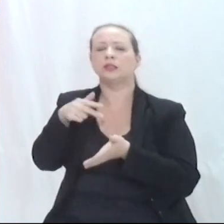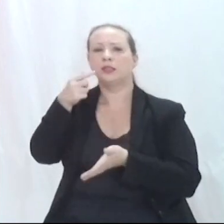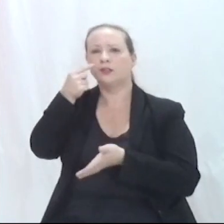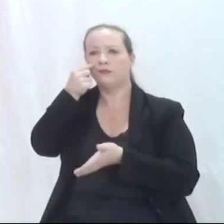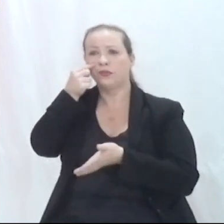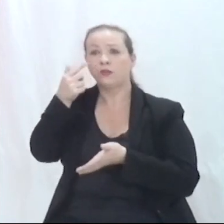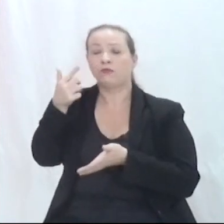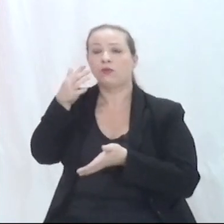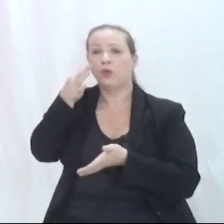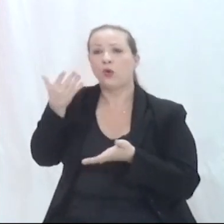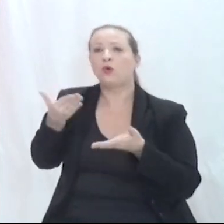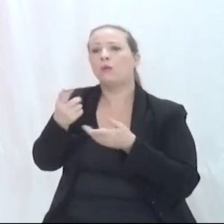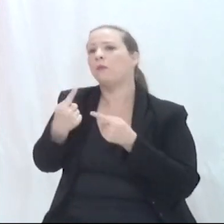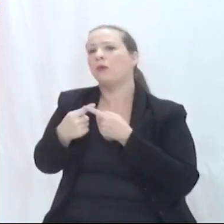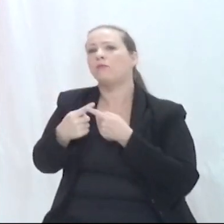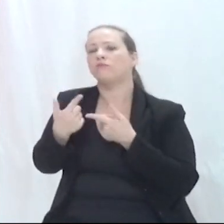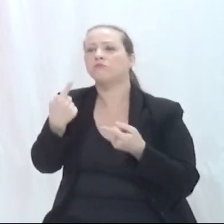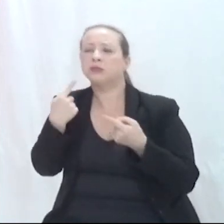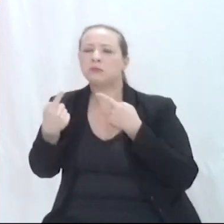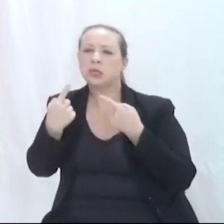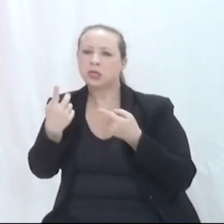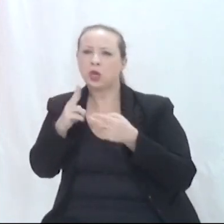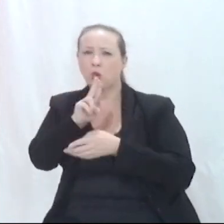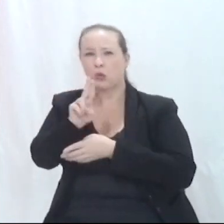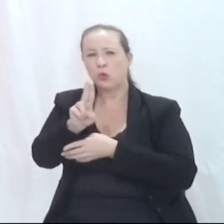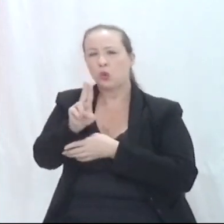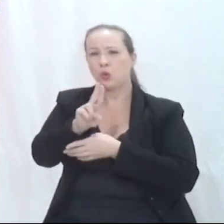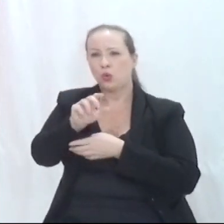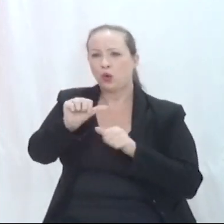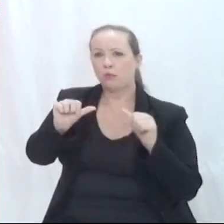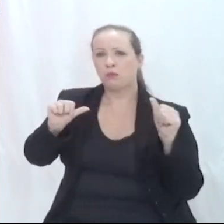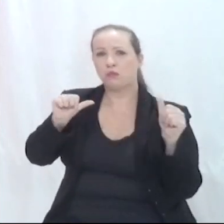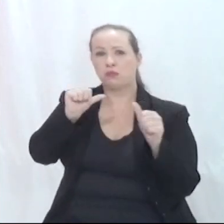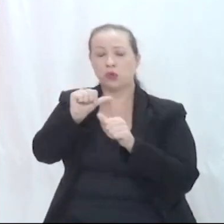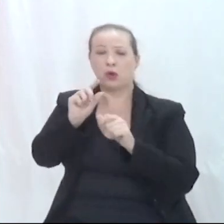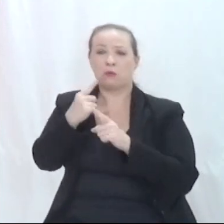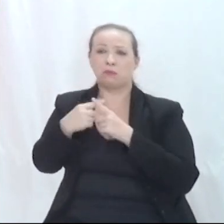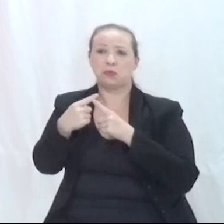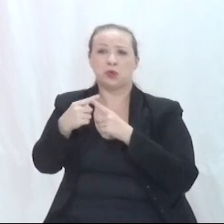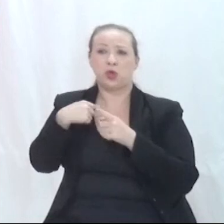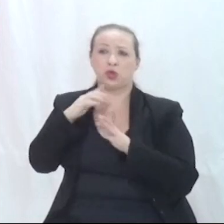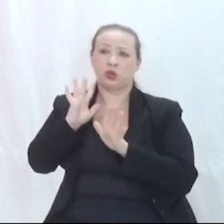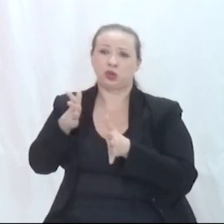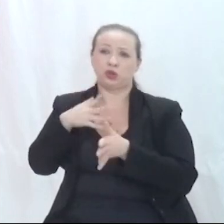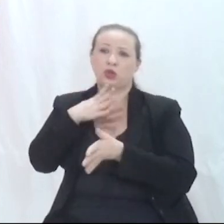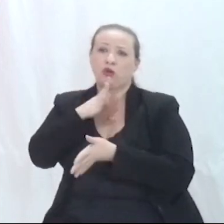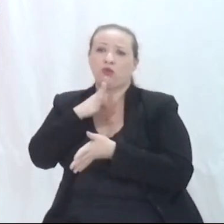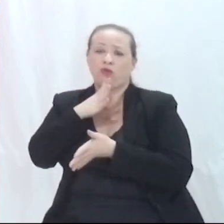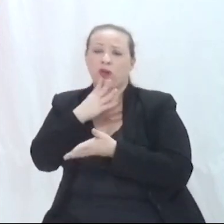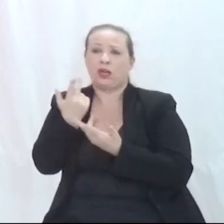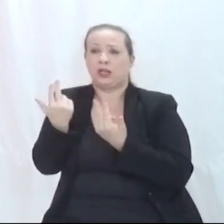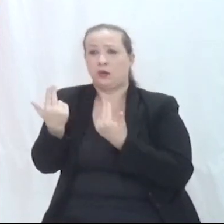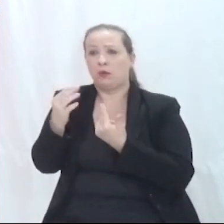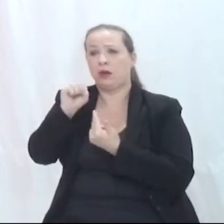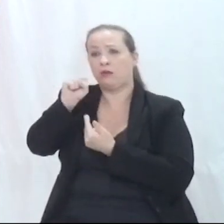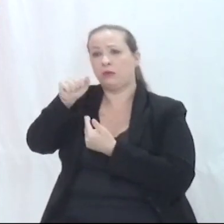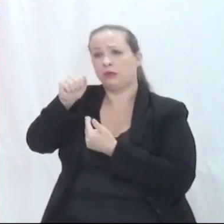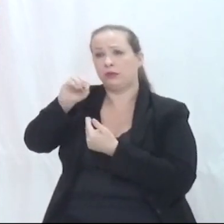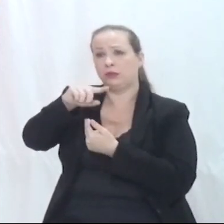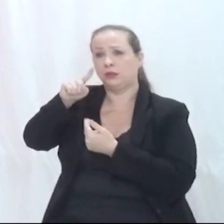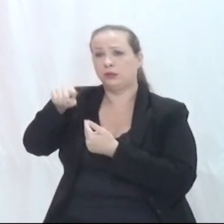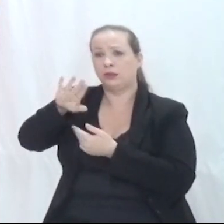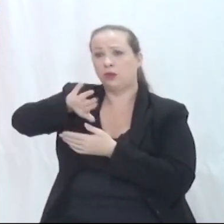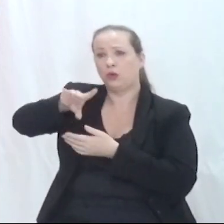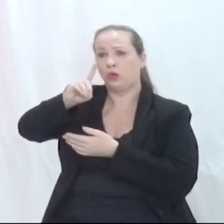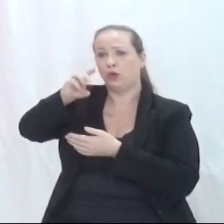debater se a mudança é de nome. Na verdade, a gente sempre conheceu já como São Domingos, a gente fala em São Domingos, São Domingos, quase não se é